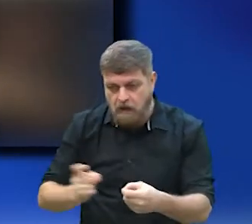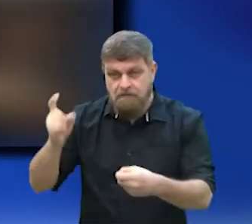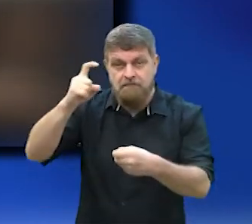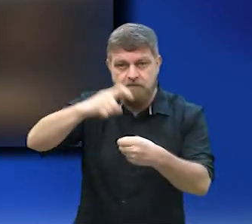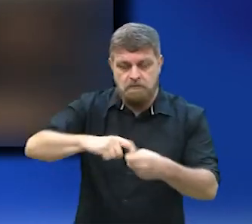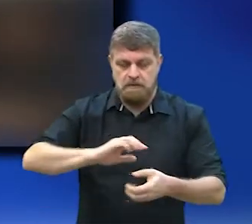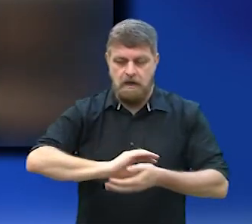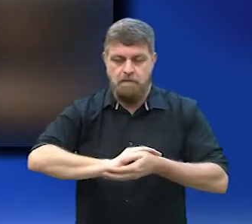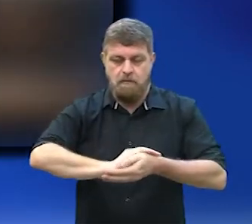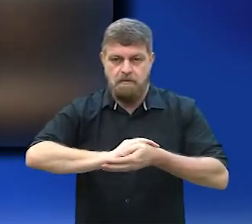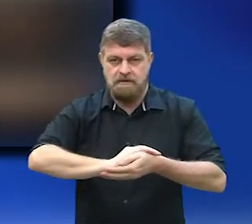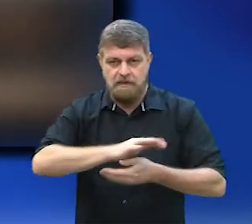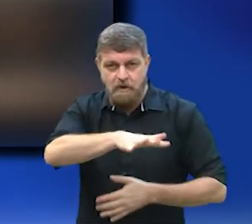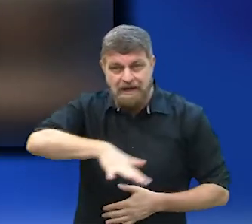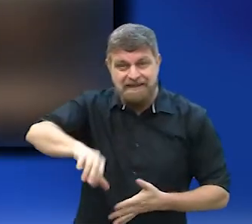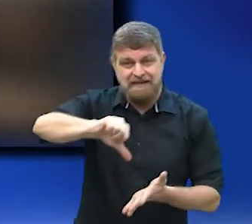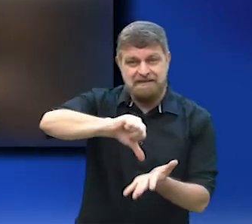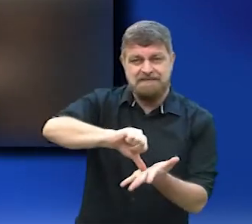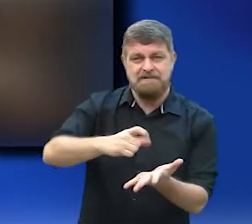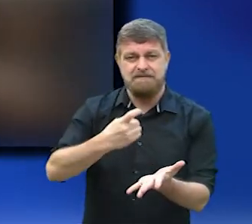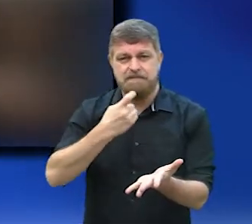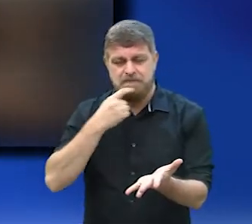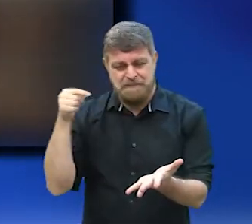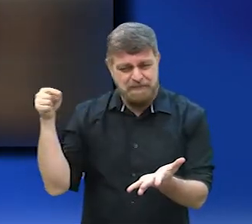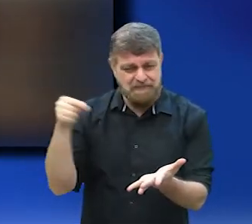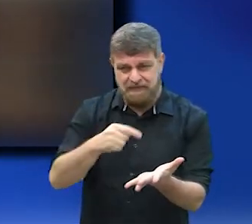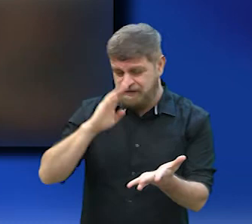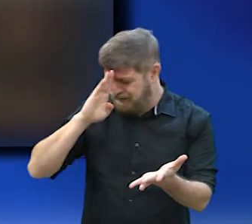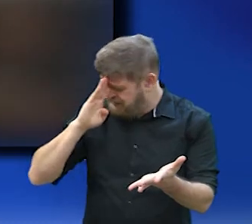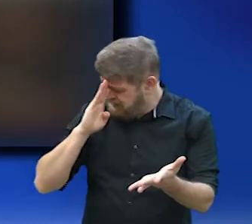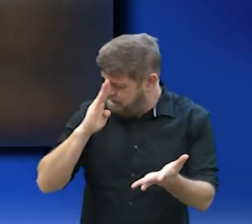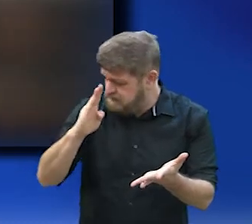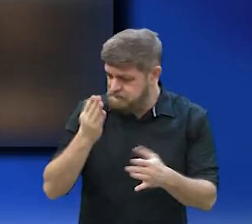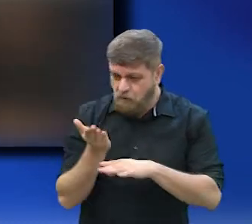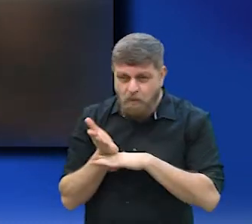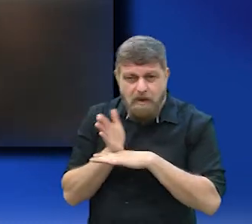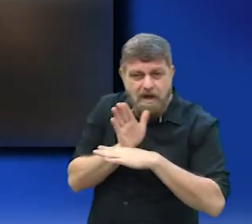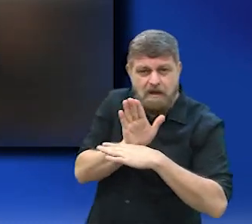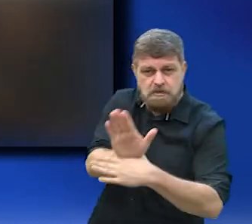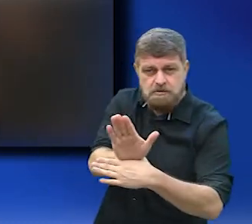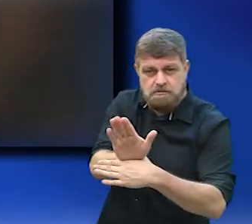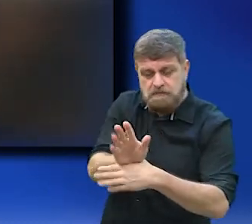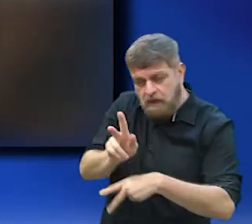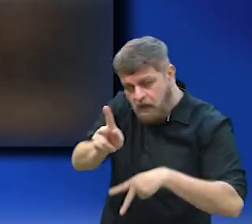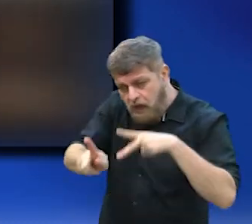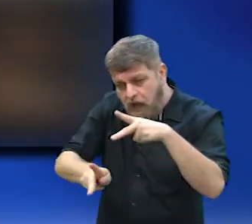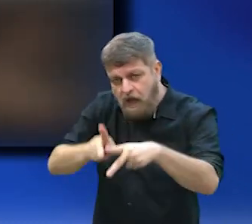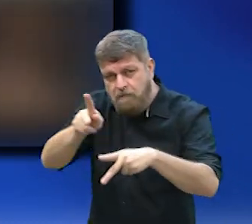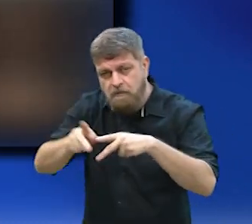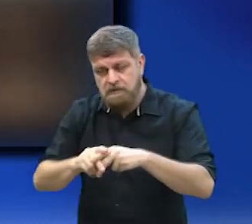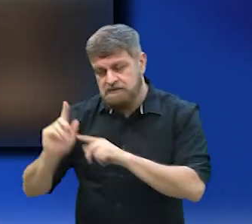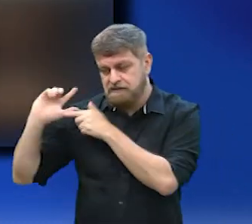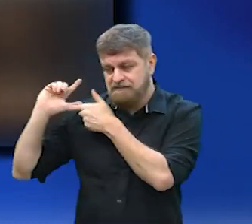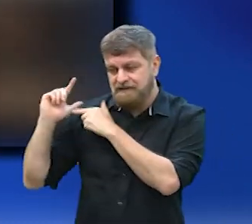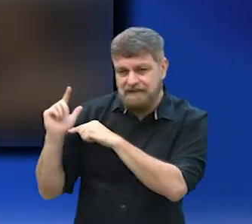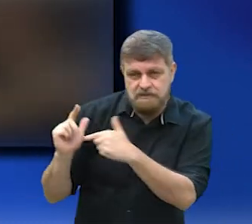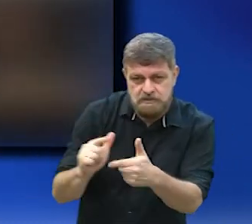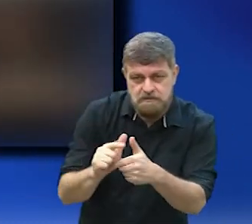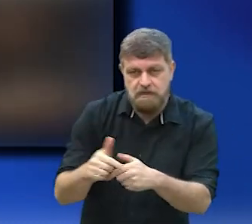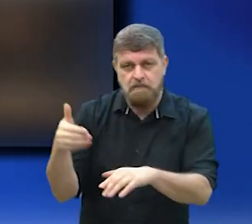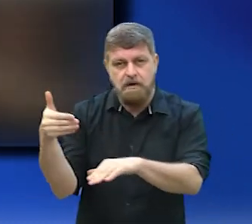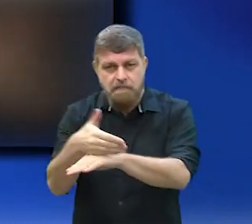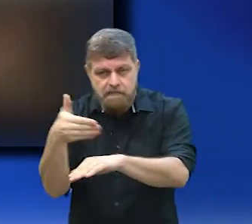para restabelecer o Poupa Tempo na região central, que é sobre a maneira, ajude muito a população